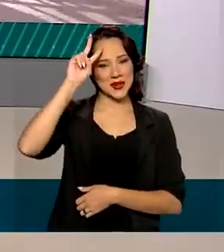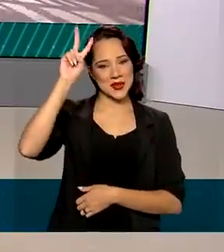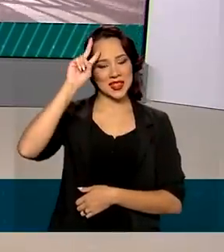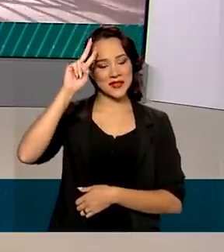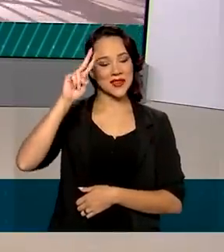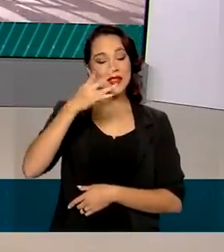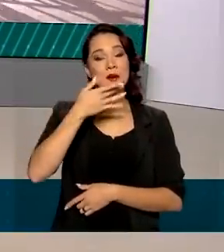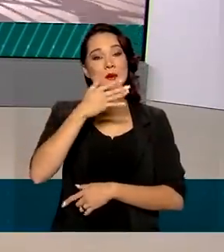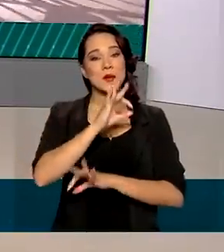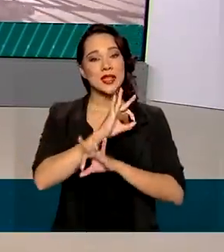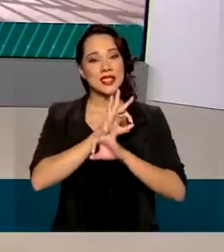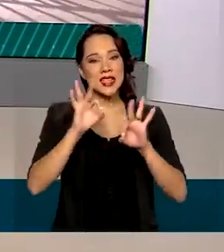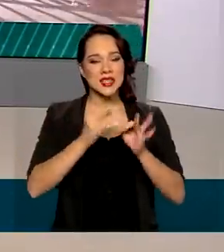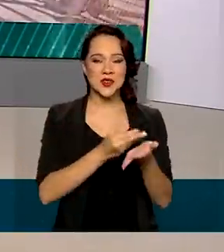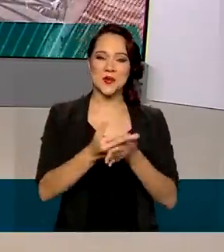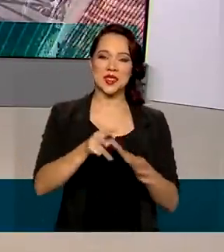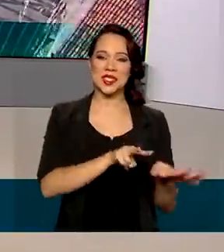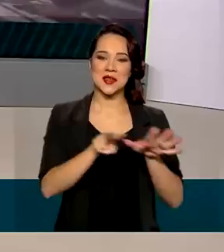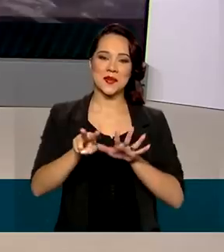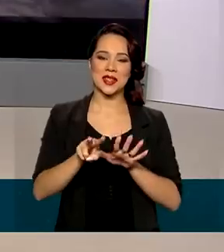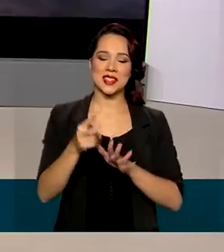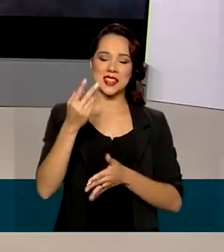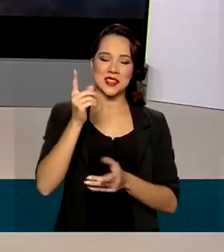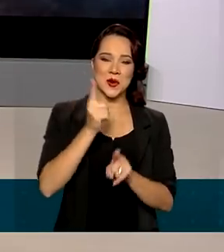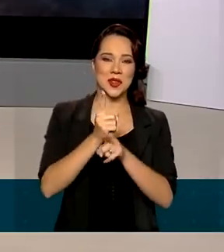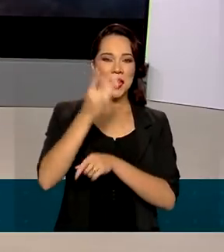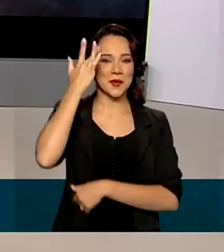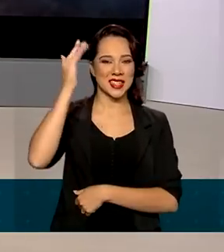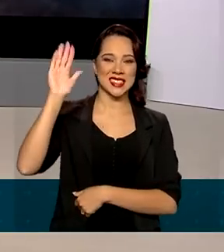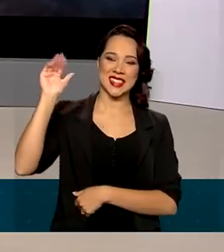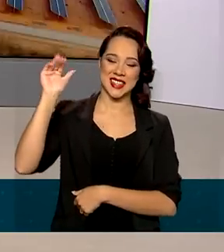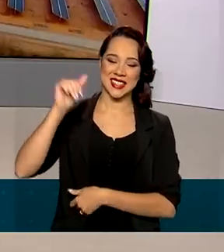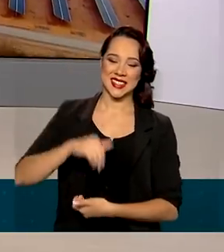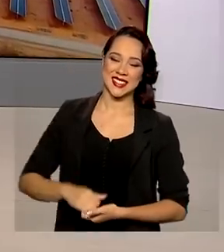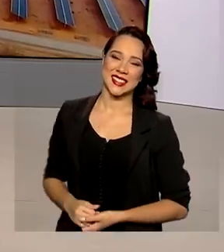segunda-feira, um excelente início de semana. Nos vemos amanhã. Até lá.